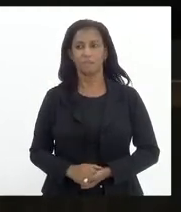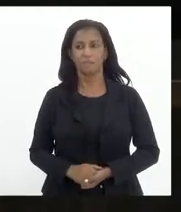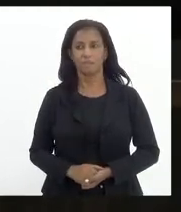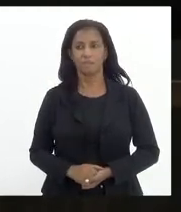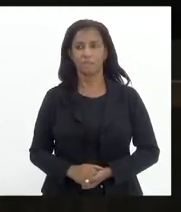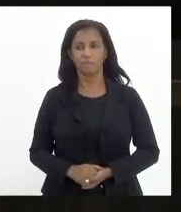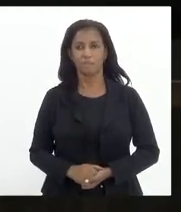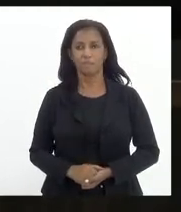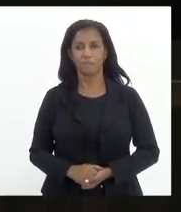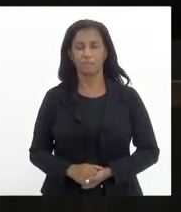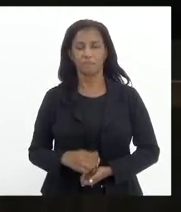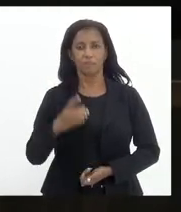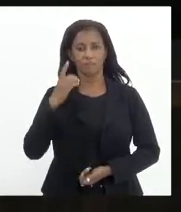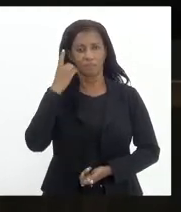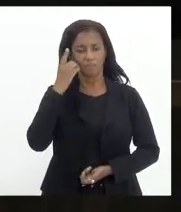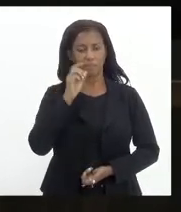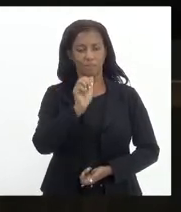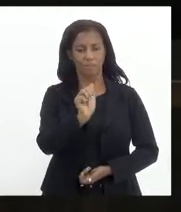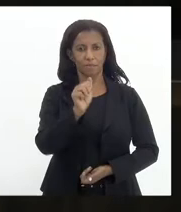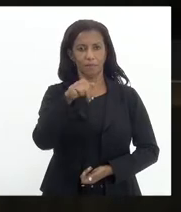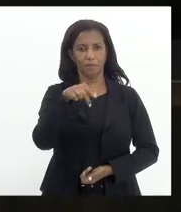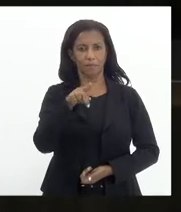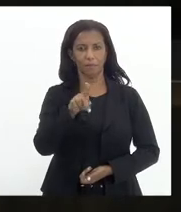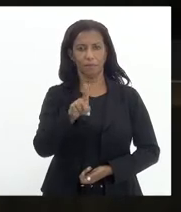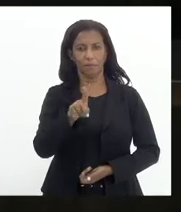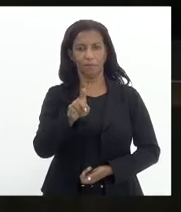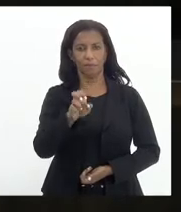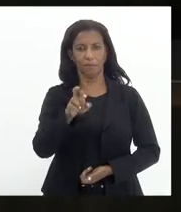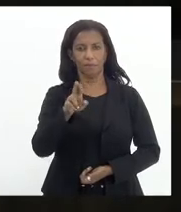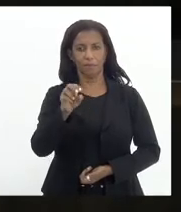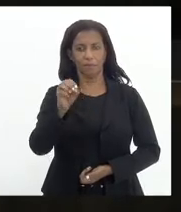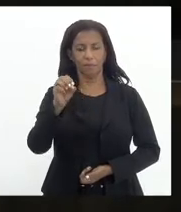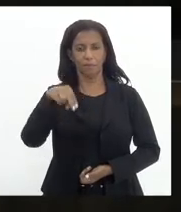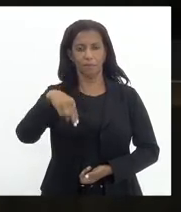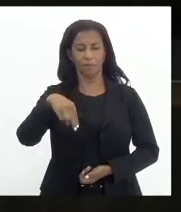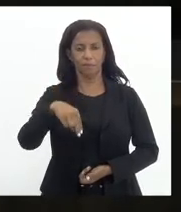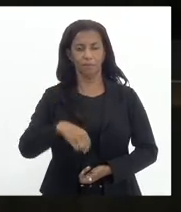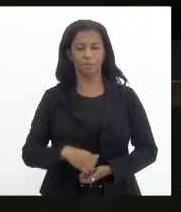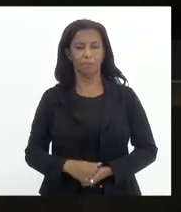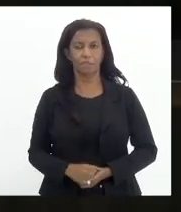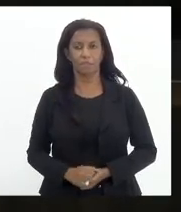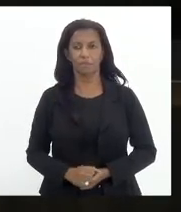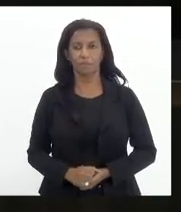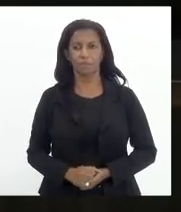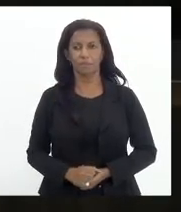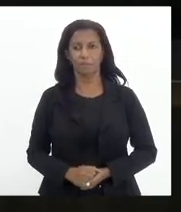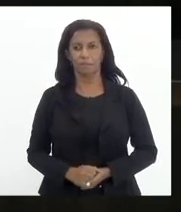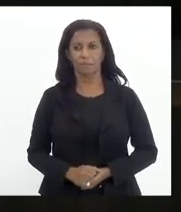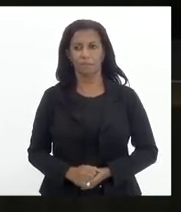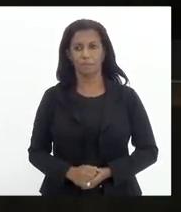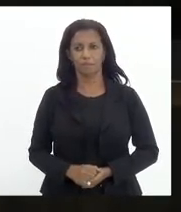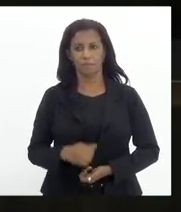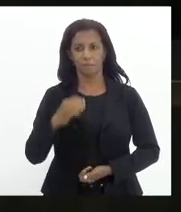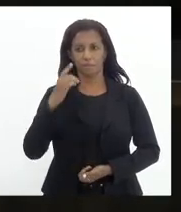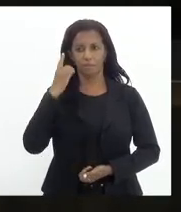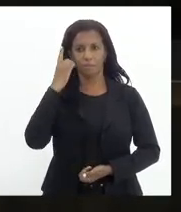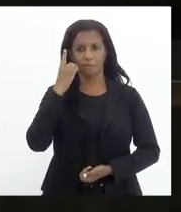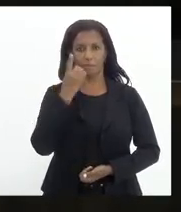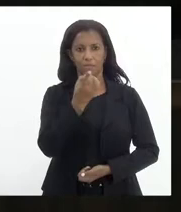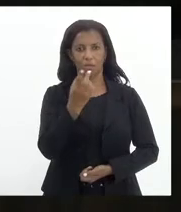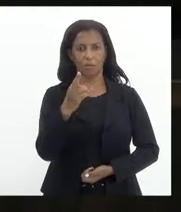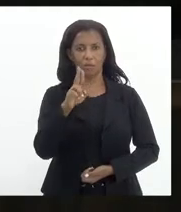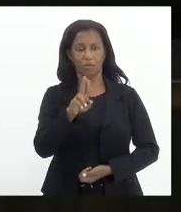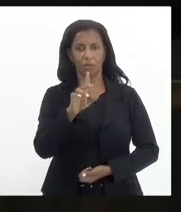Deputado Anderson Moraes. Deputado Anderson Moraes. Deputado Doutor